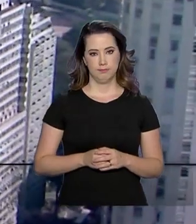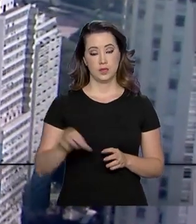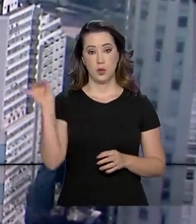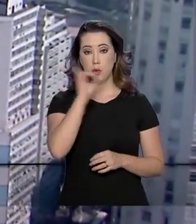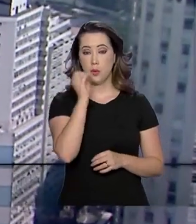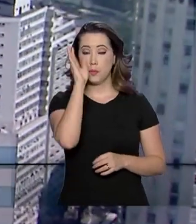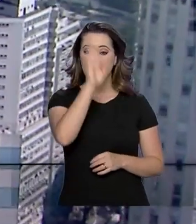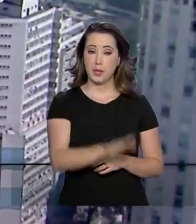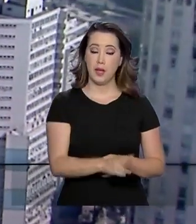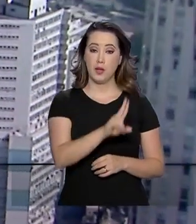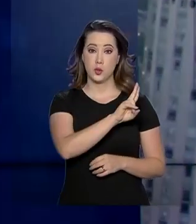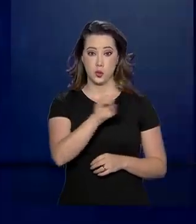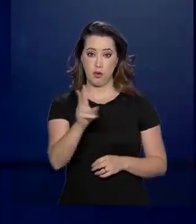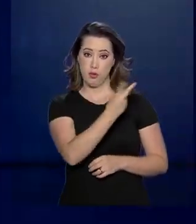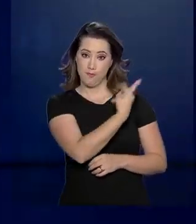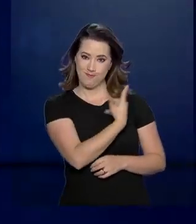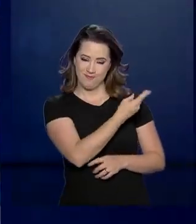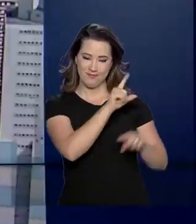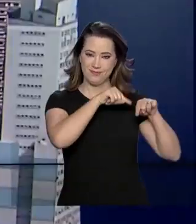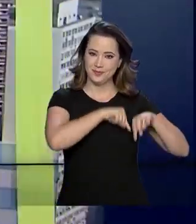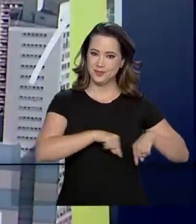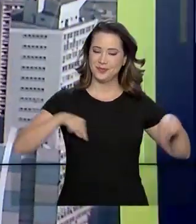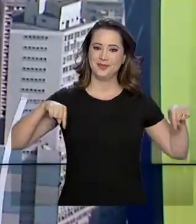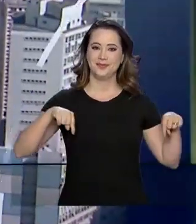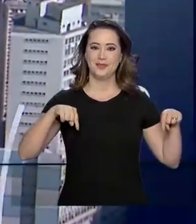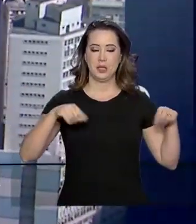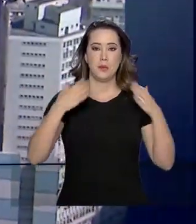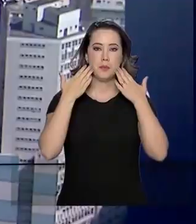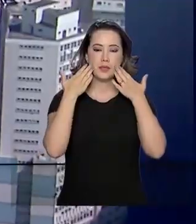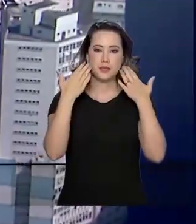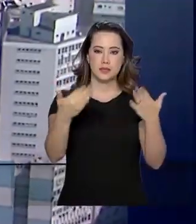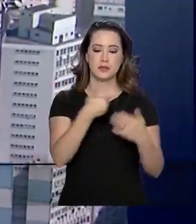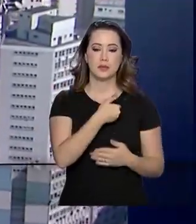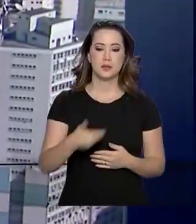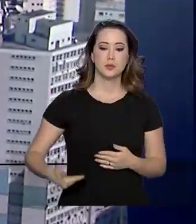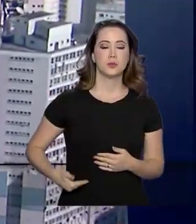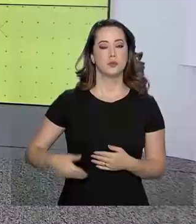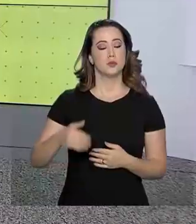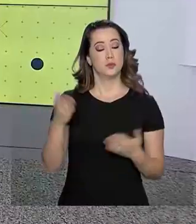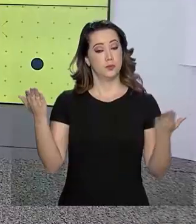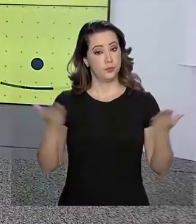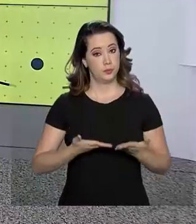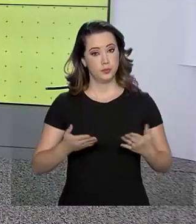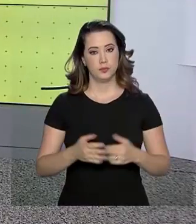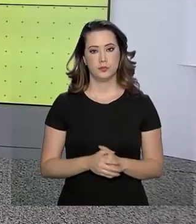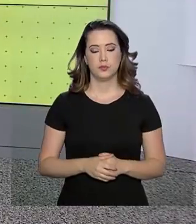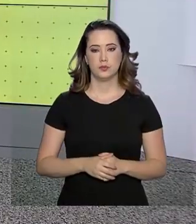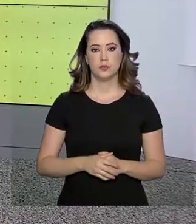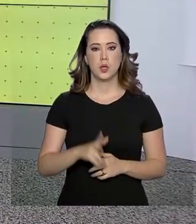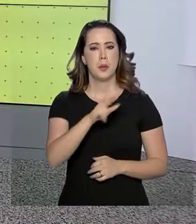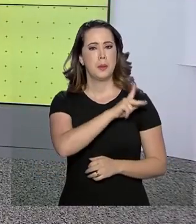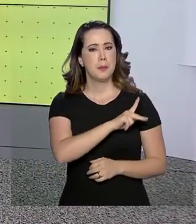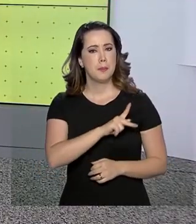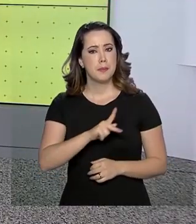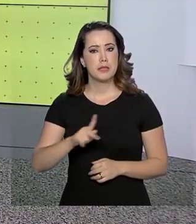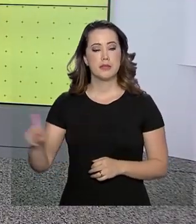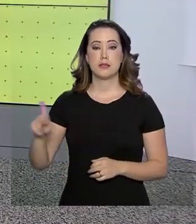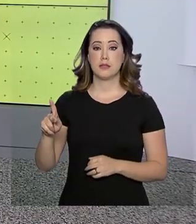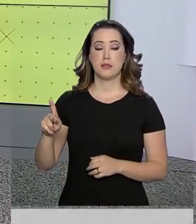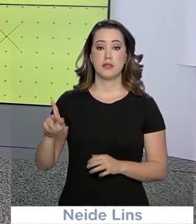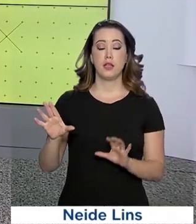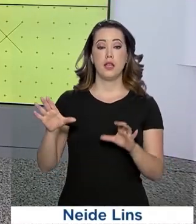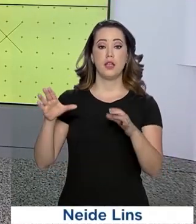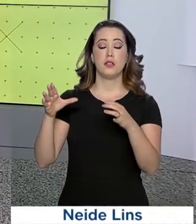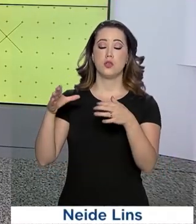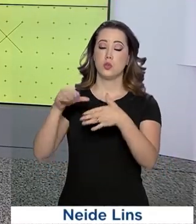Olá, boa tarde, eu sou Lilian Reis e estamos de volta com mais uma edição do Governo Agora. Presidentes do Mercosul estão na